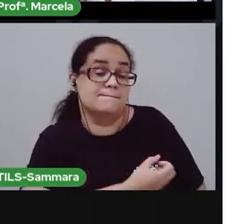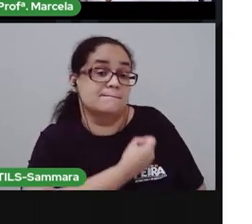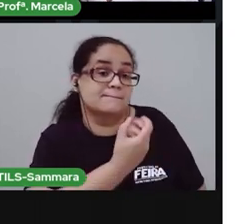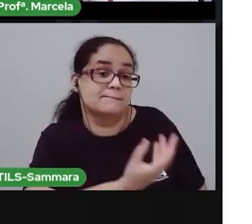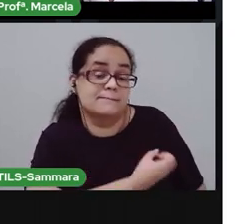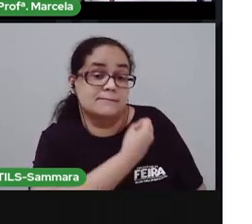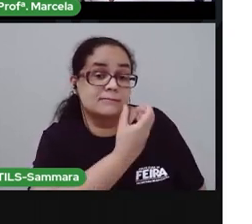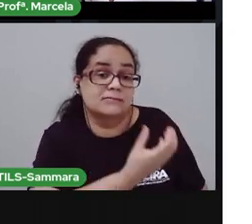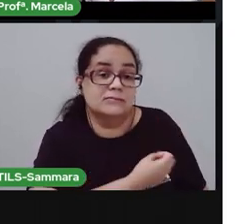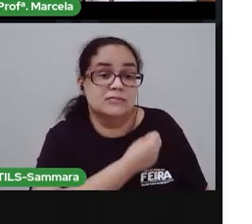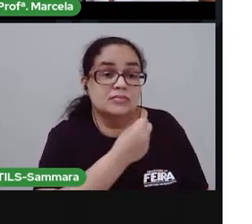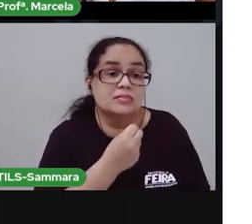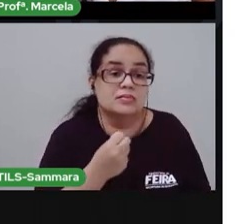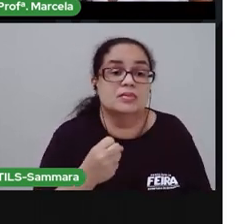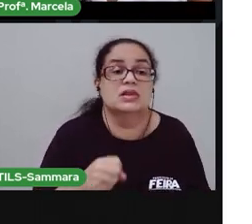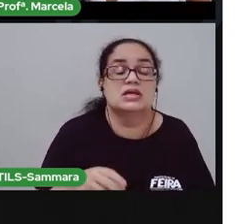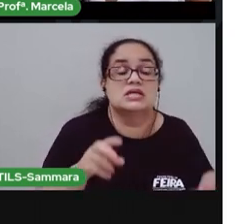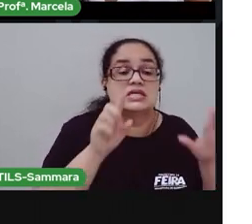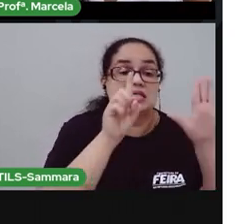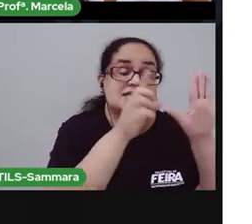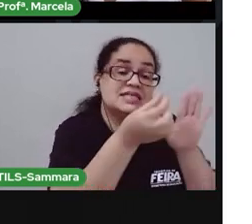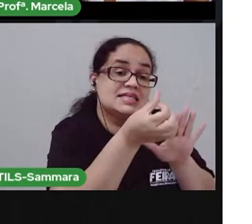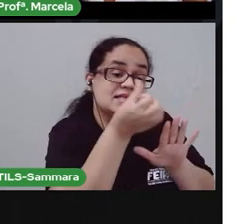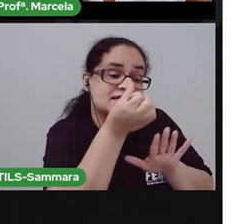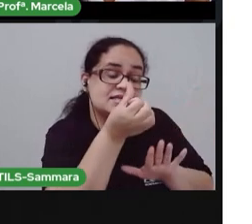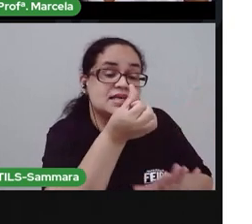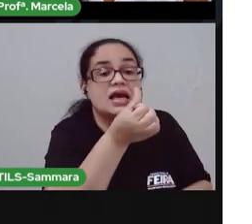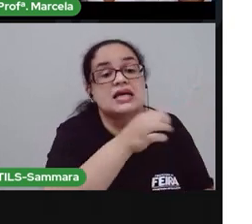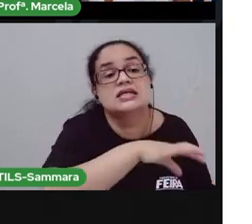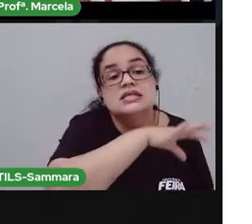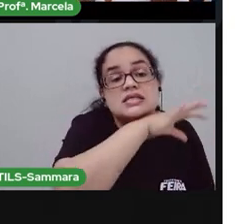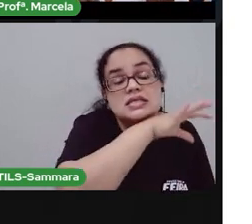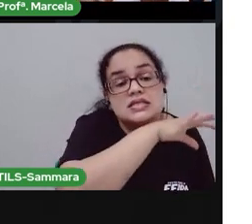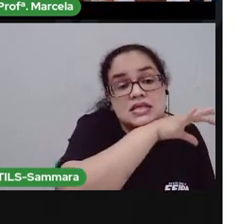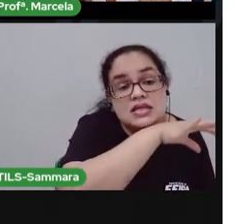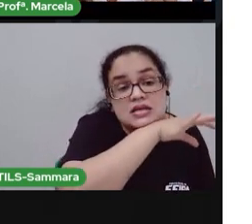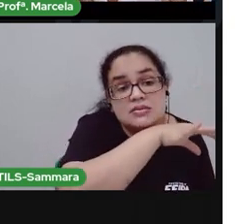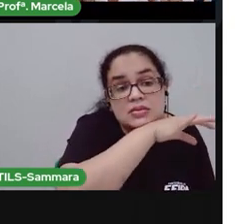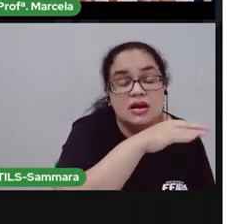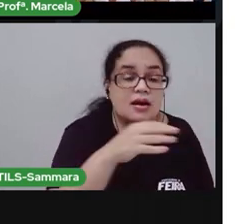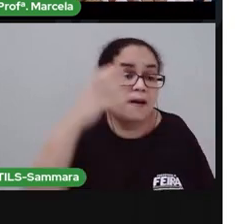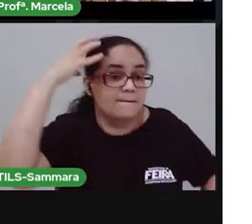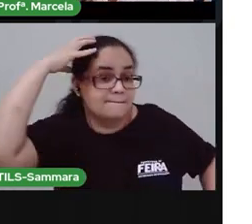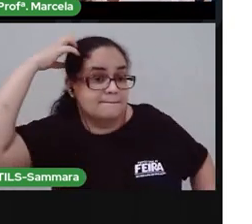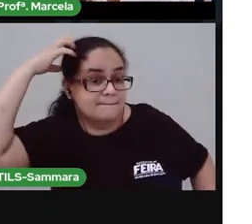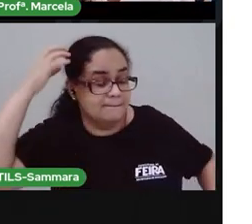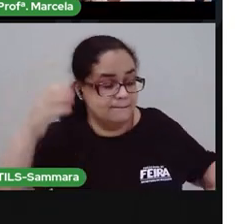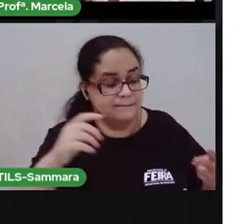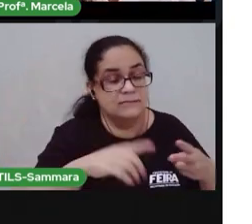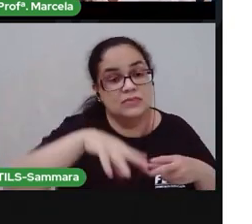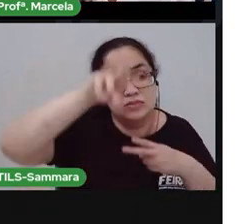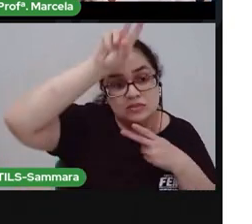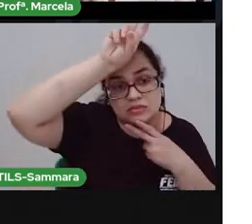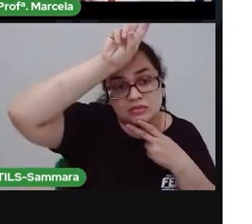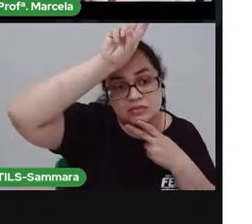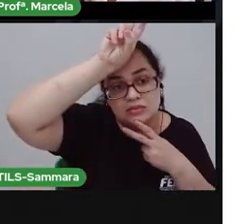apareceram seis animais, né? Macaco, cabrita,